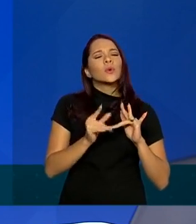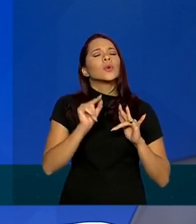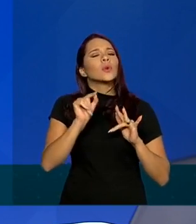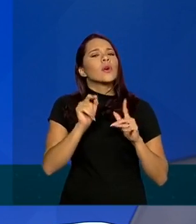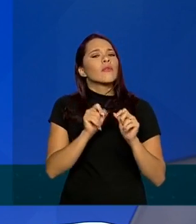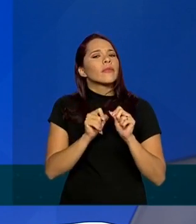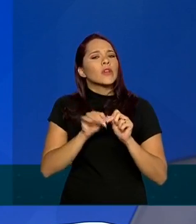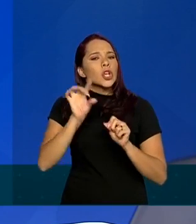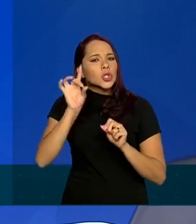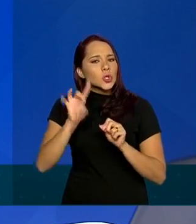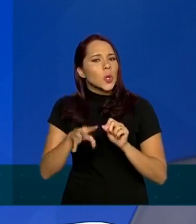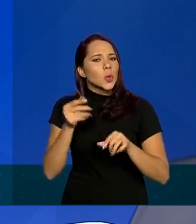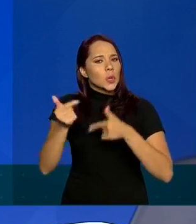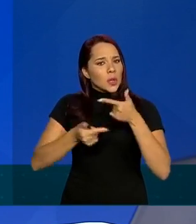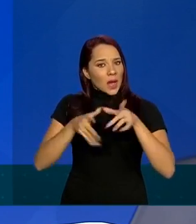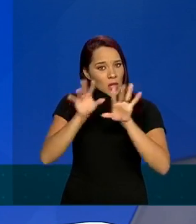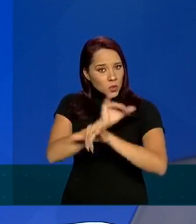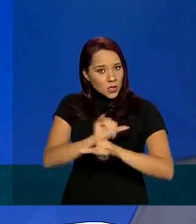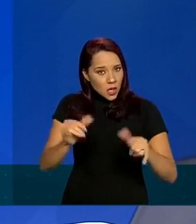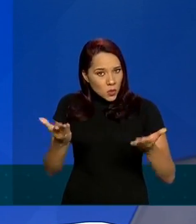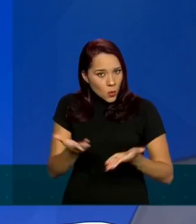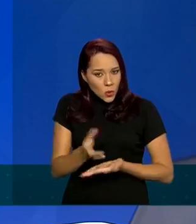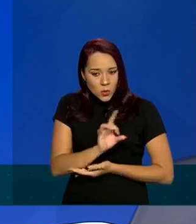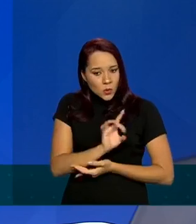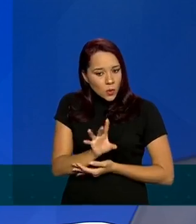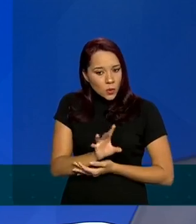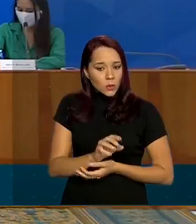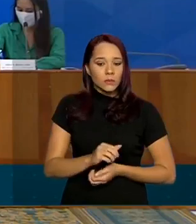apenas nos serviços anunciados hoje